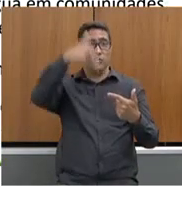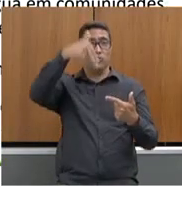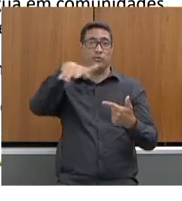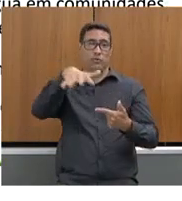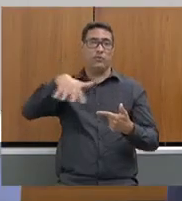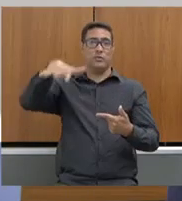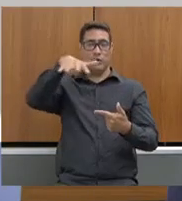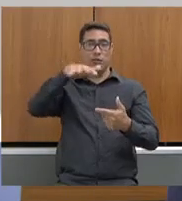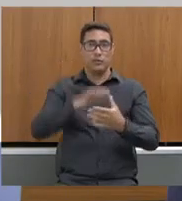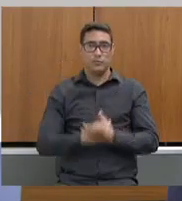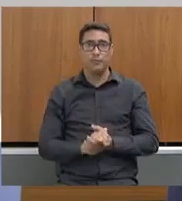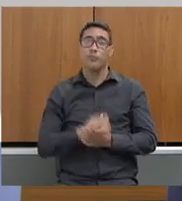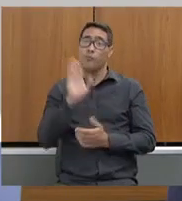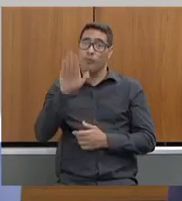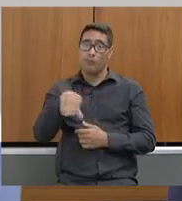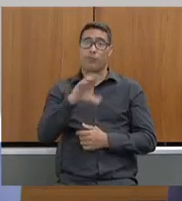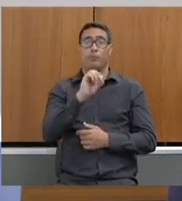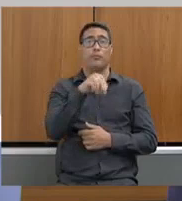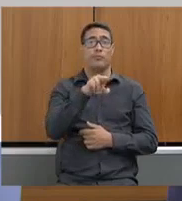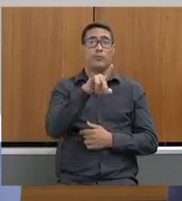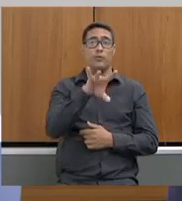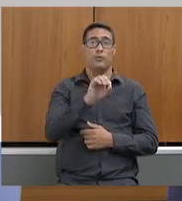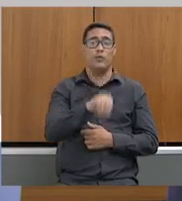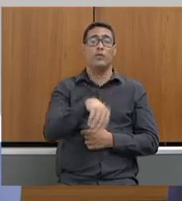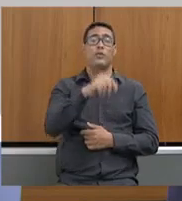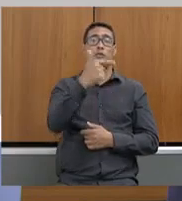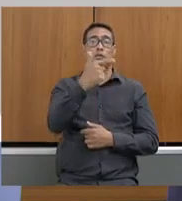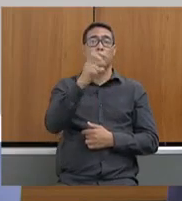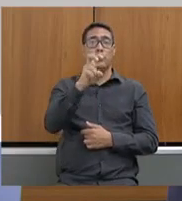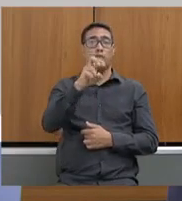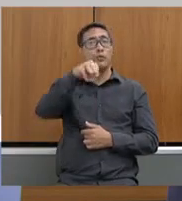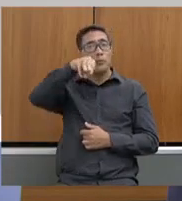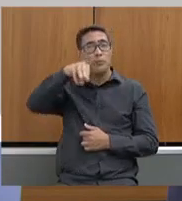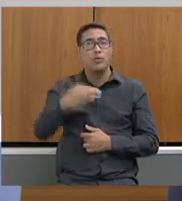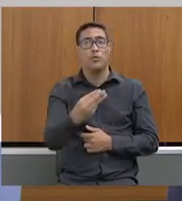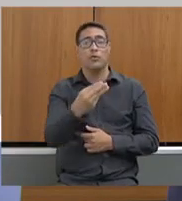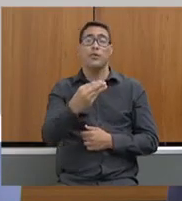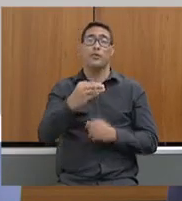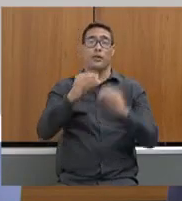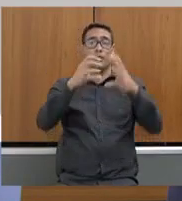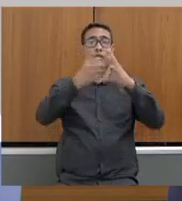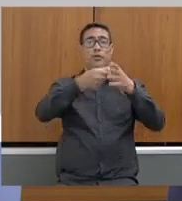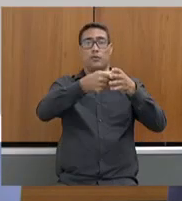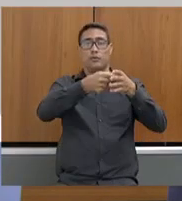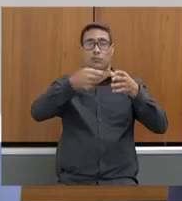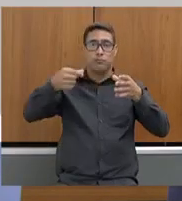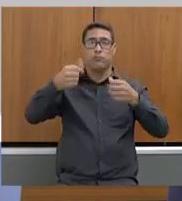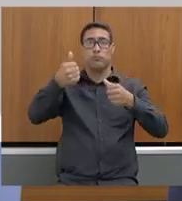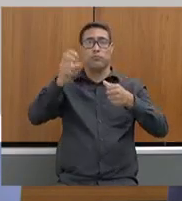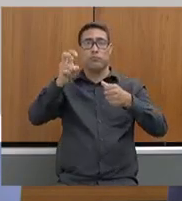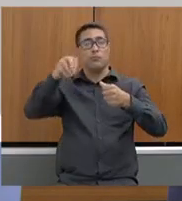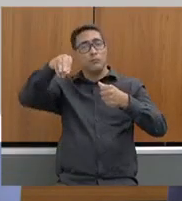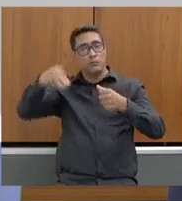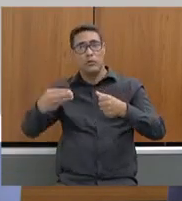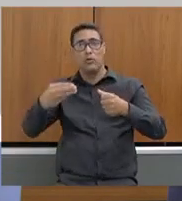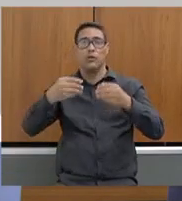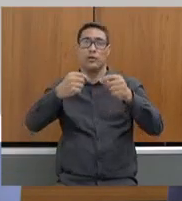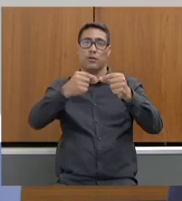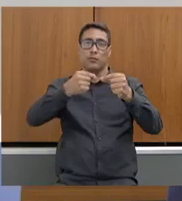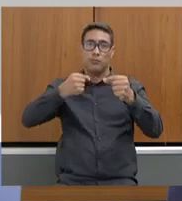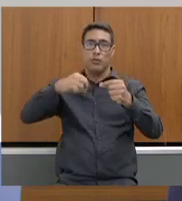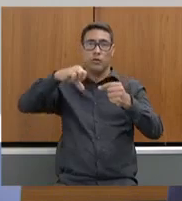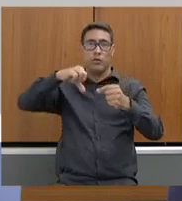É um convênio de 25 milhões, sendo 15 milhões do Ministério de Desenvolvimento Regional, 9 milhões de